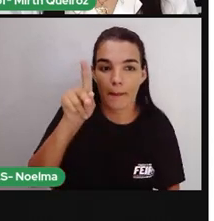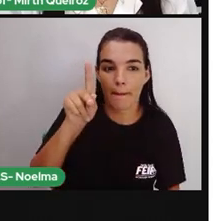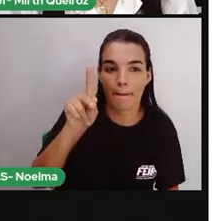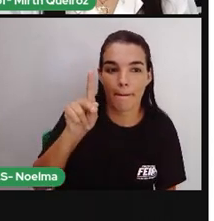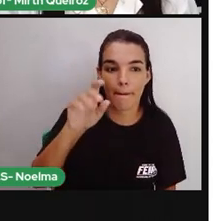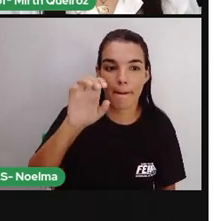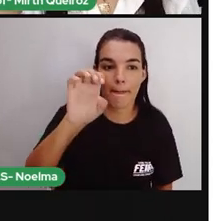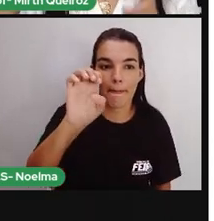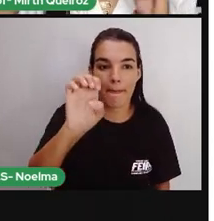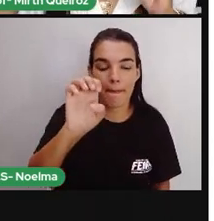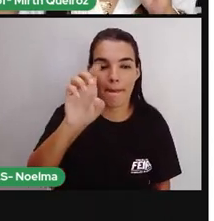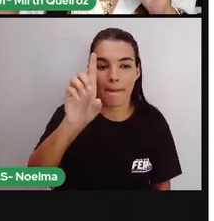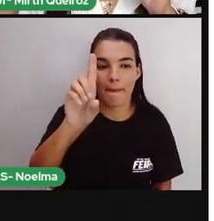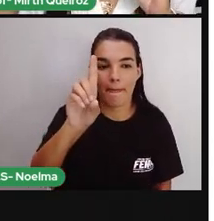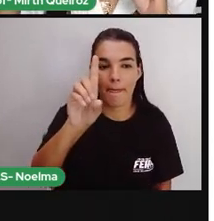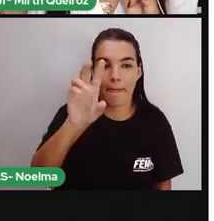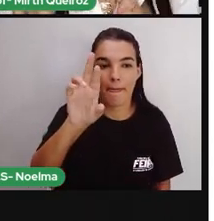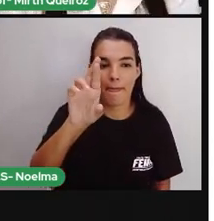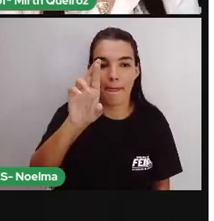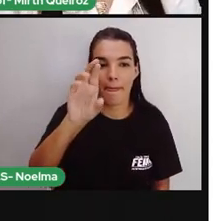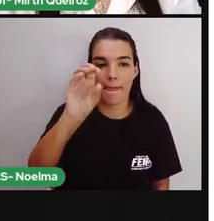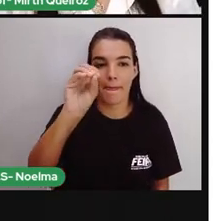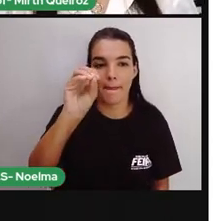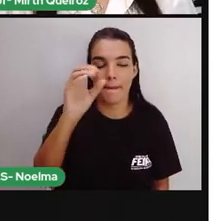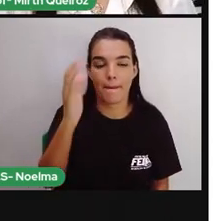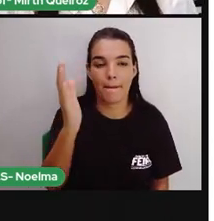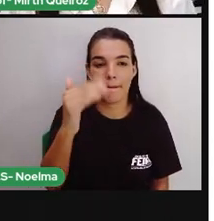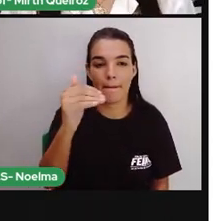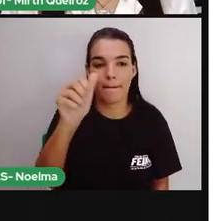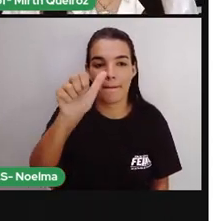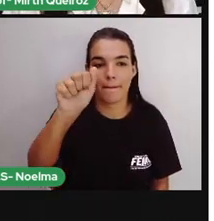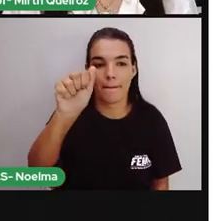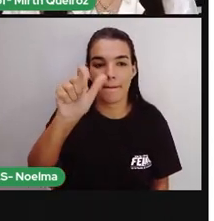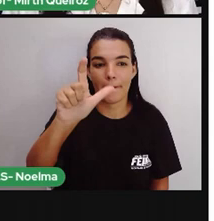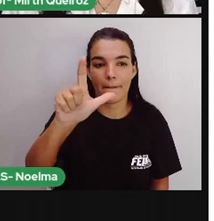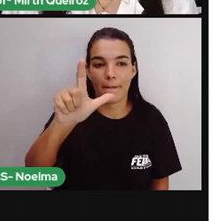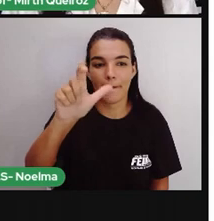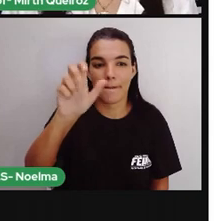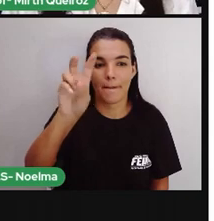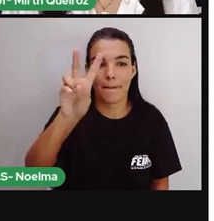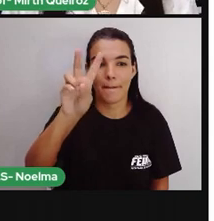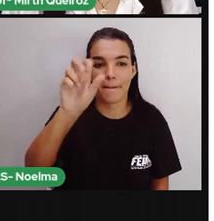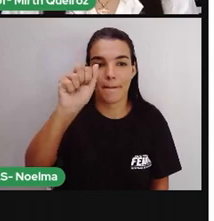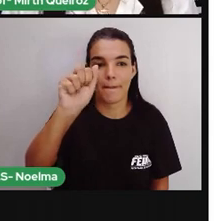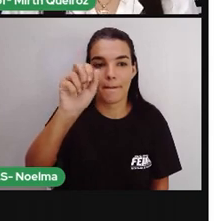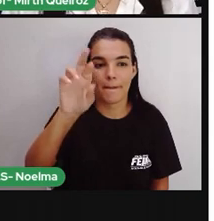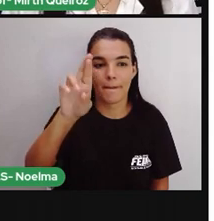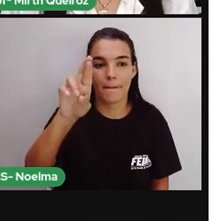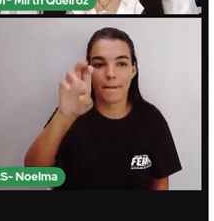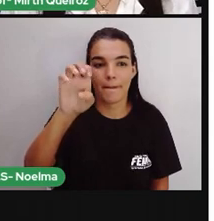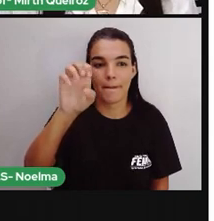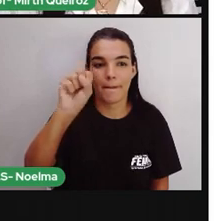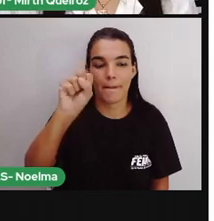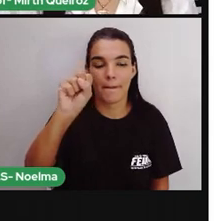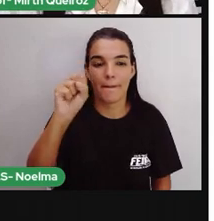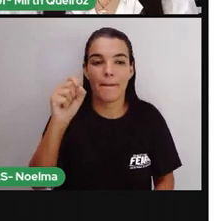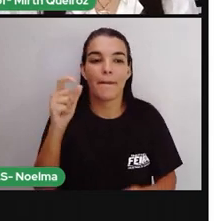abril, ele descobriu, né? O Brasil. É de que moeda?